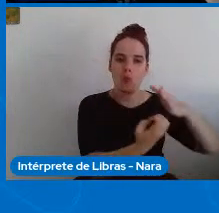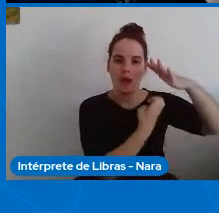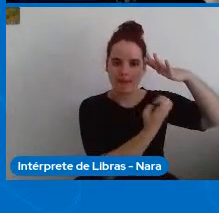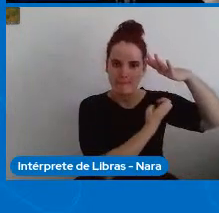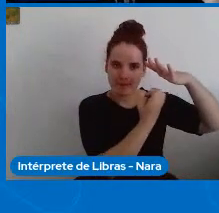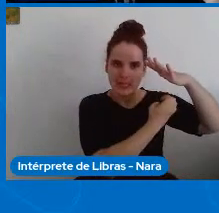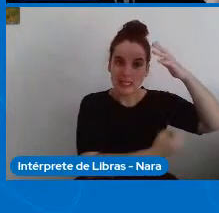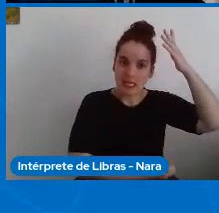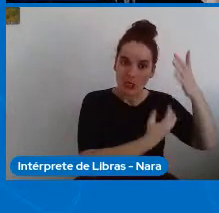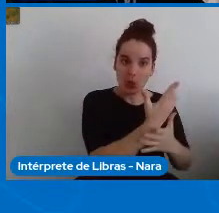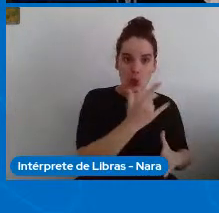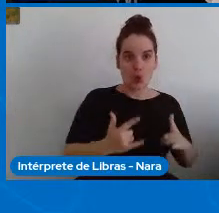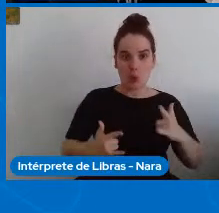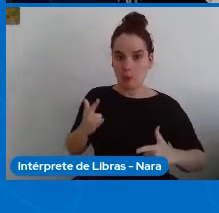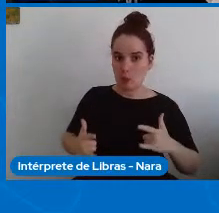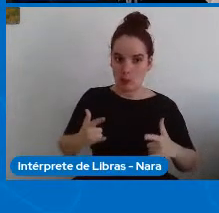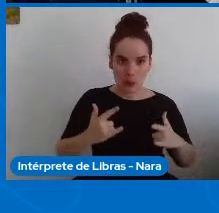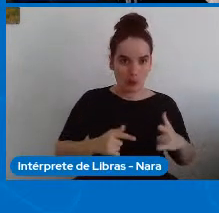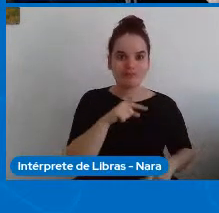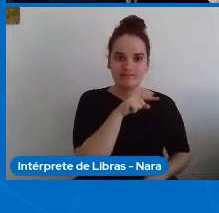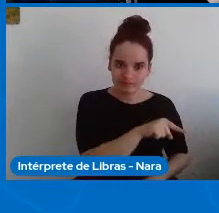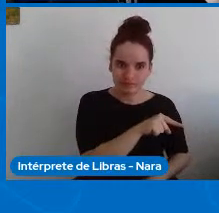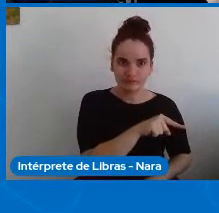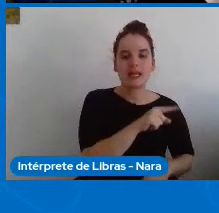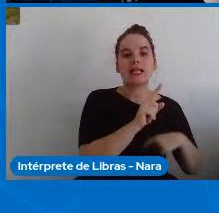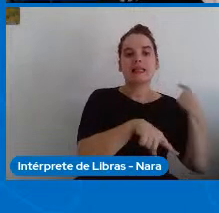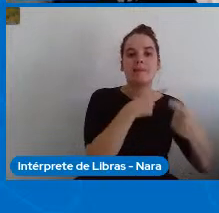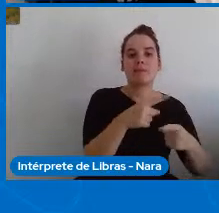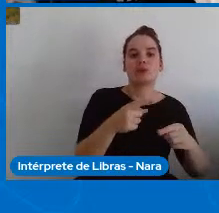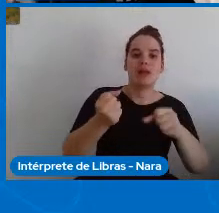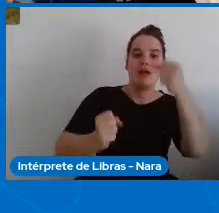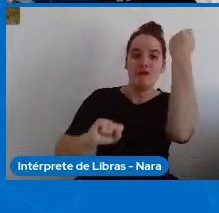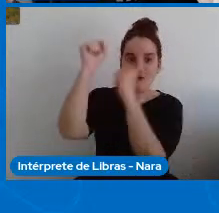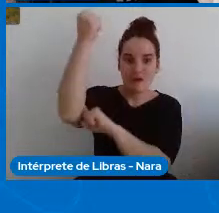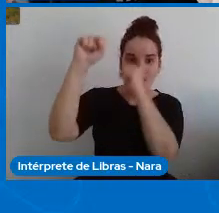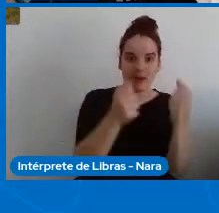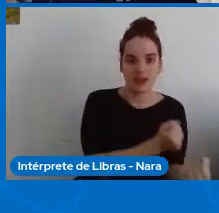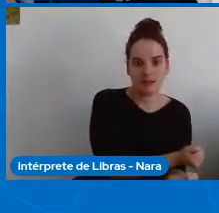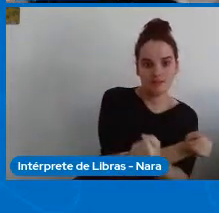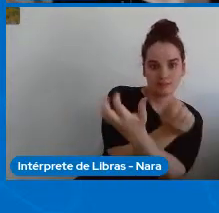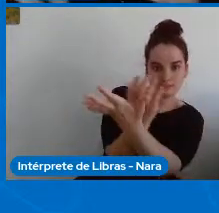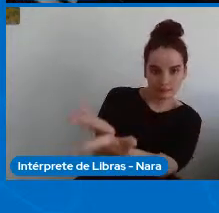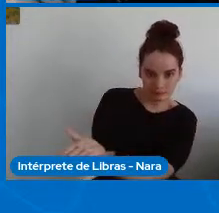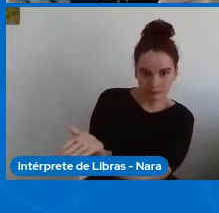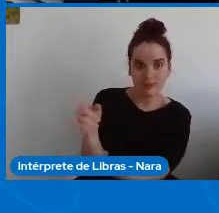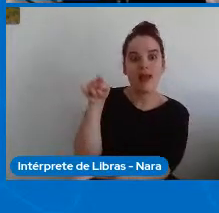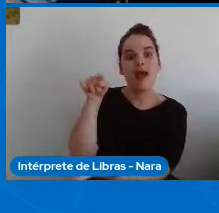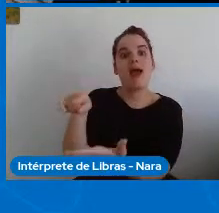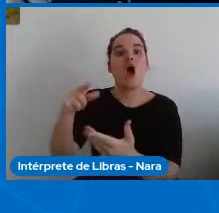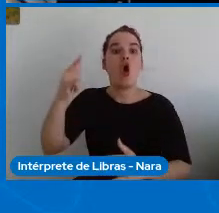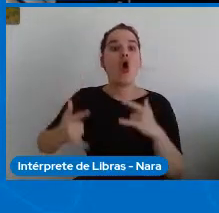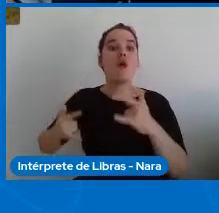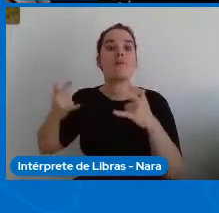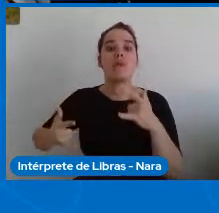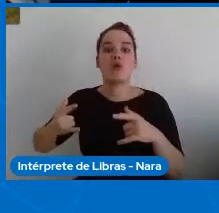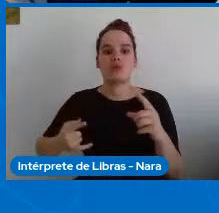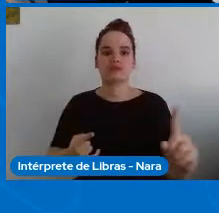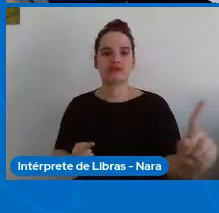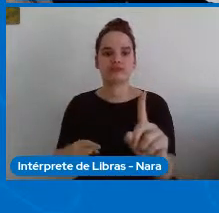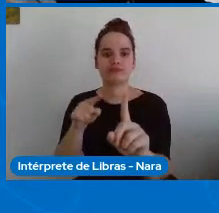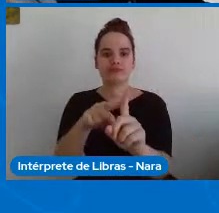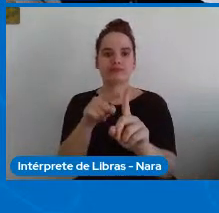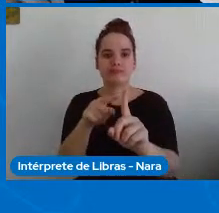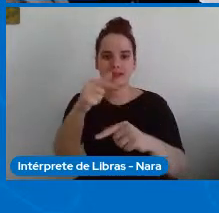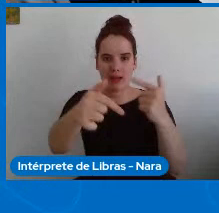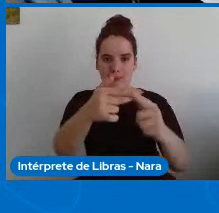robô foi introduzido foi disponibilizado numa fábrica e ele matou um operador e aí essa série de matérias no estilo